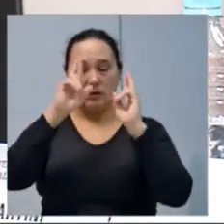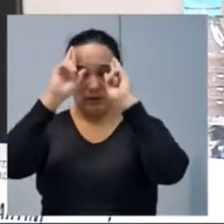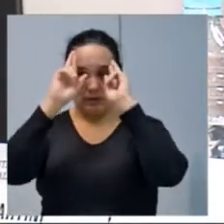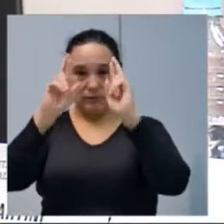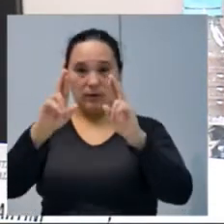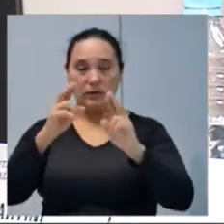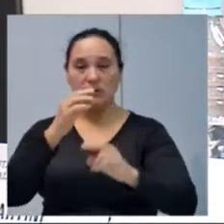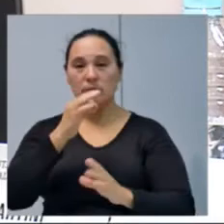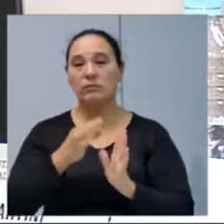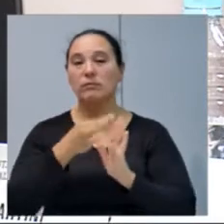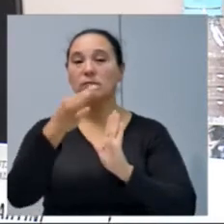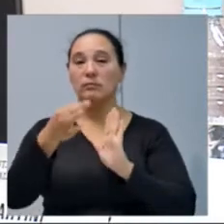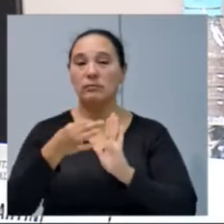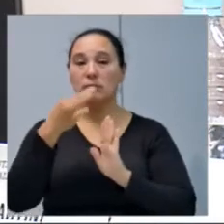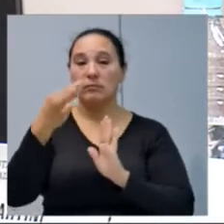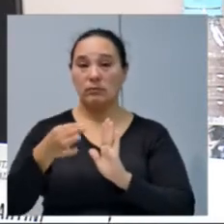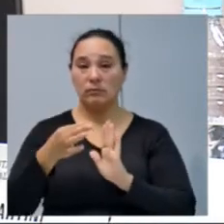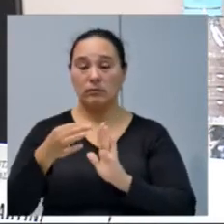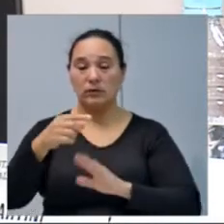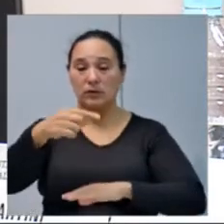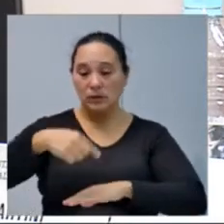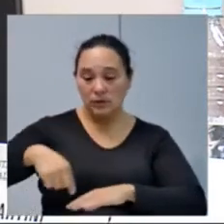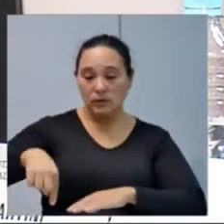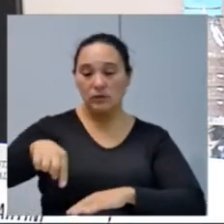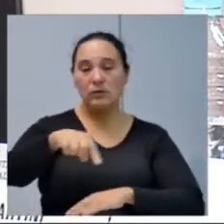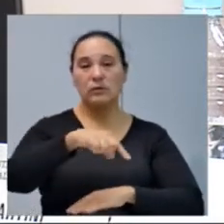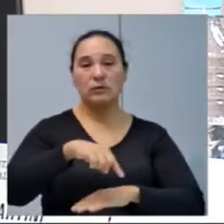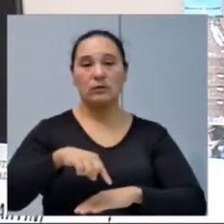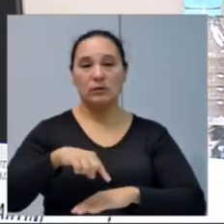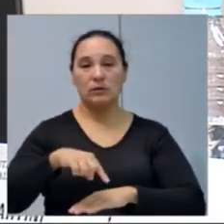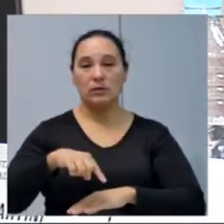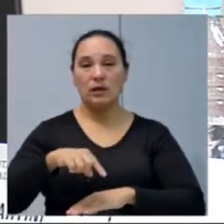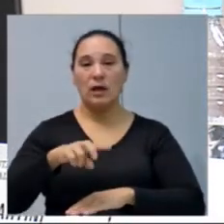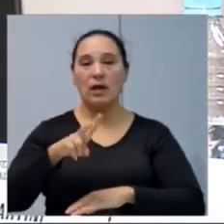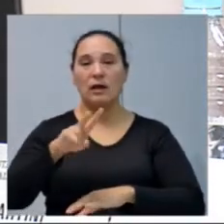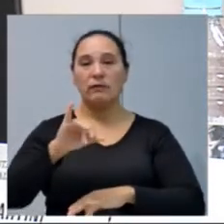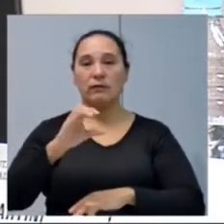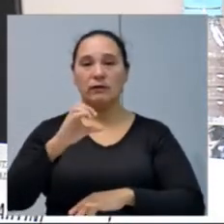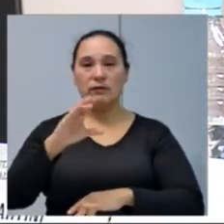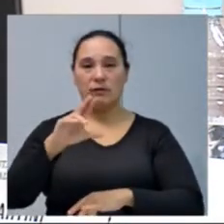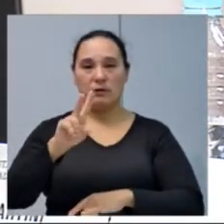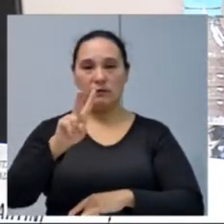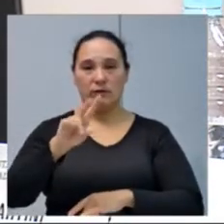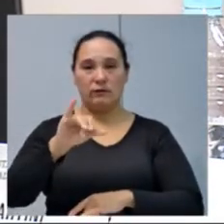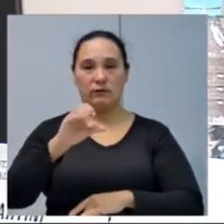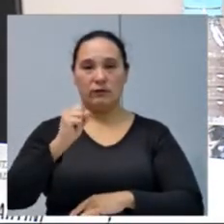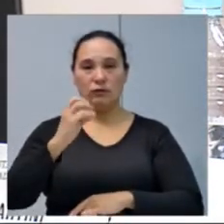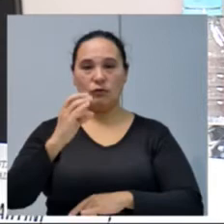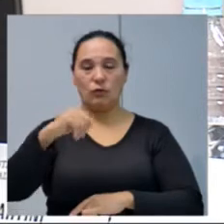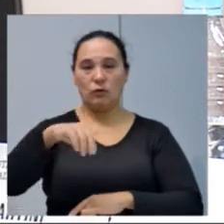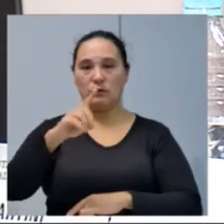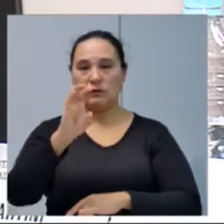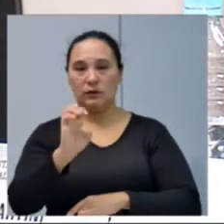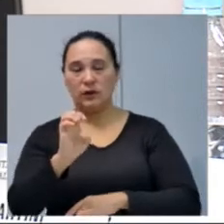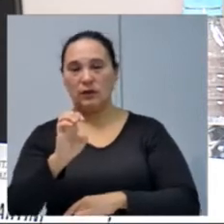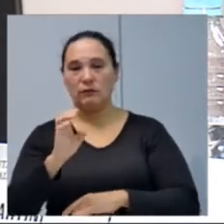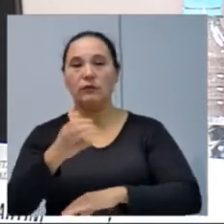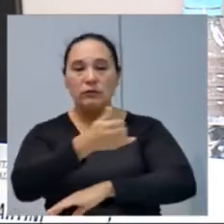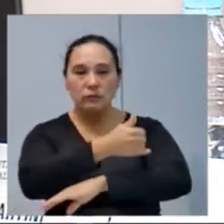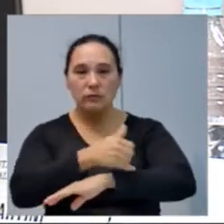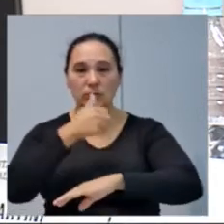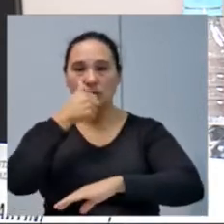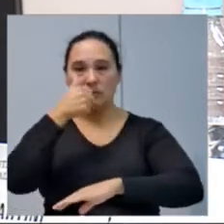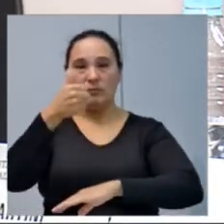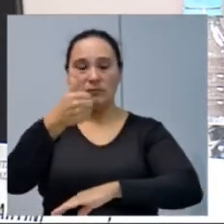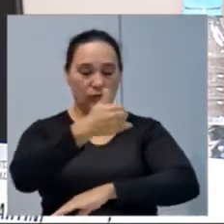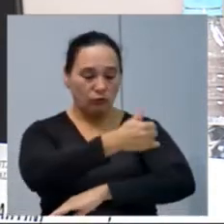sugestão de rotatória, a Rua Visconde de Cairu foi recentemente pavimentada, melhorada,